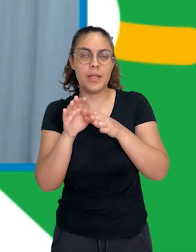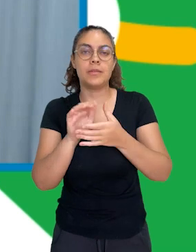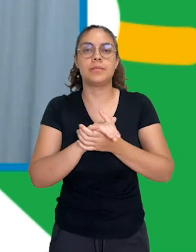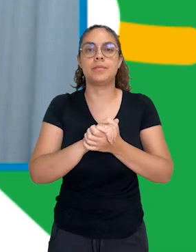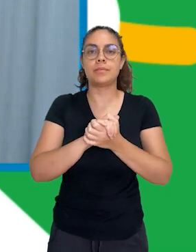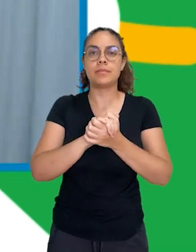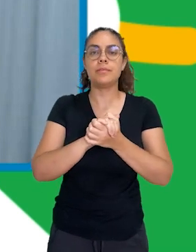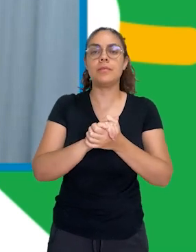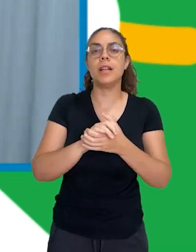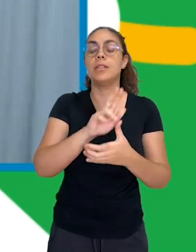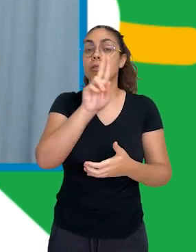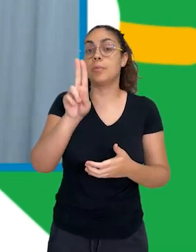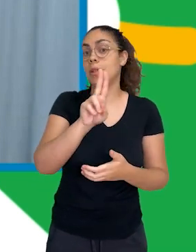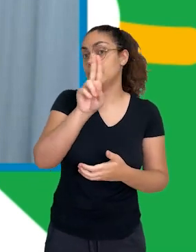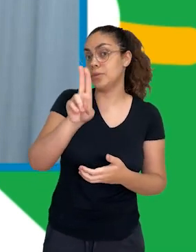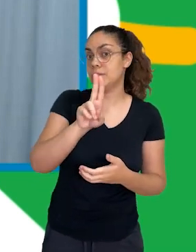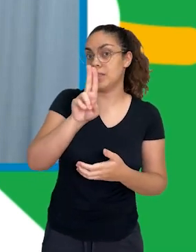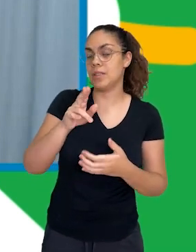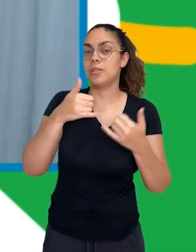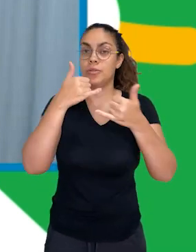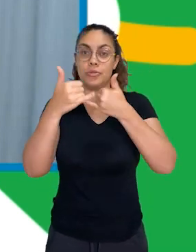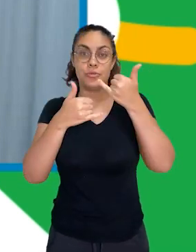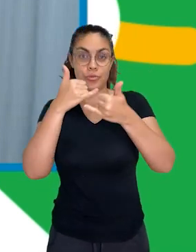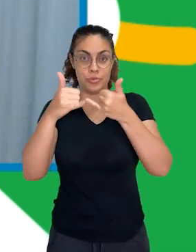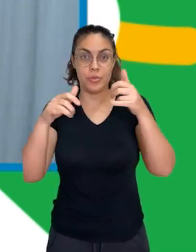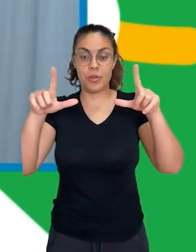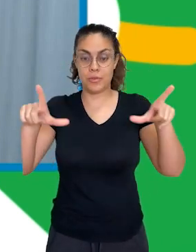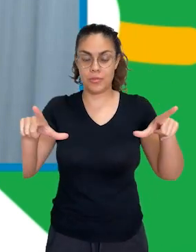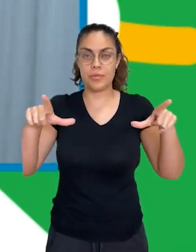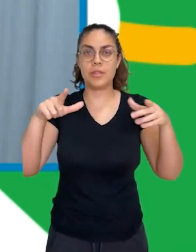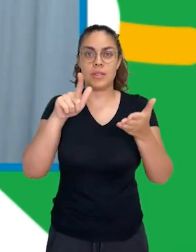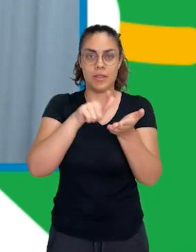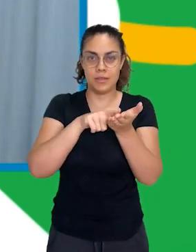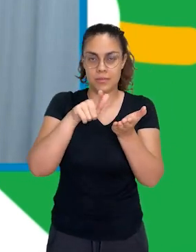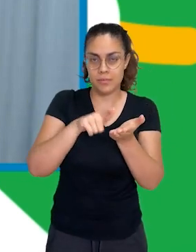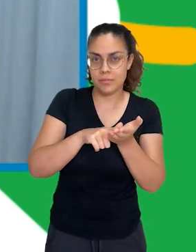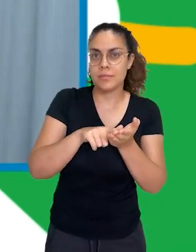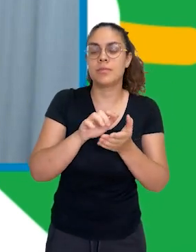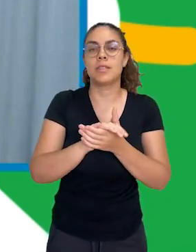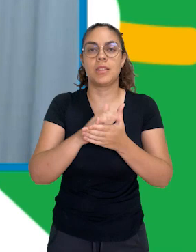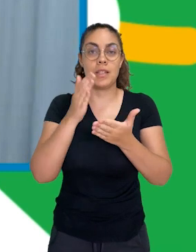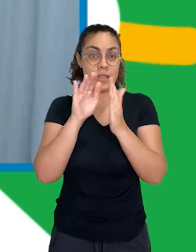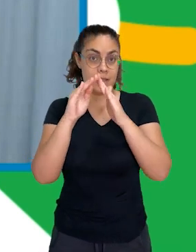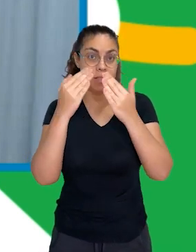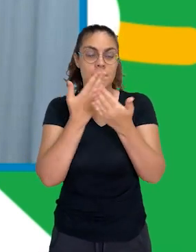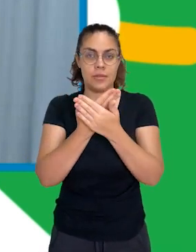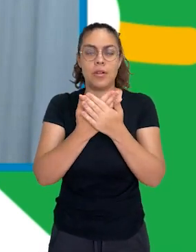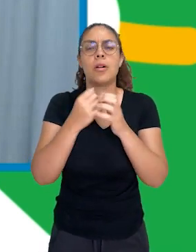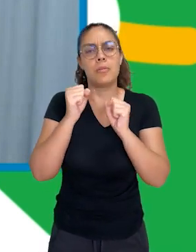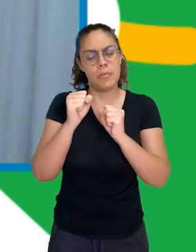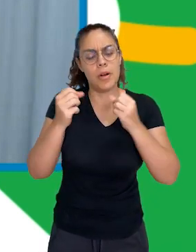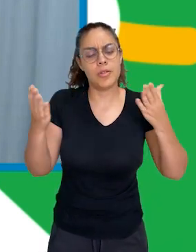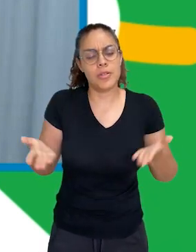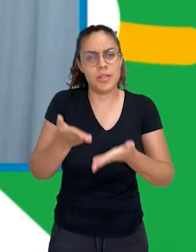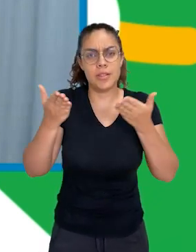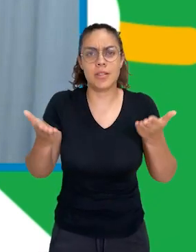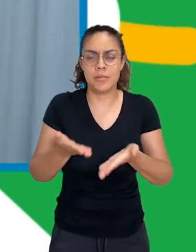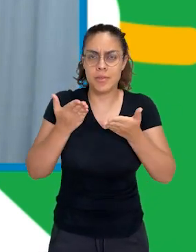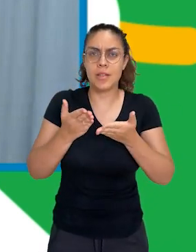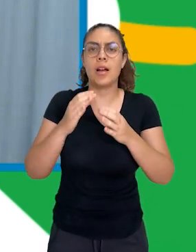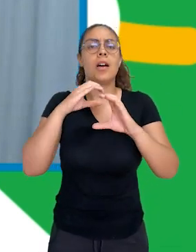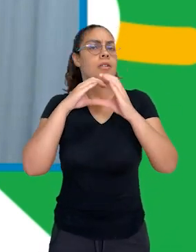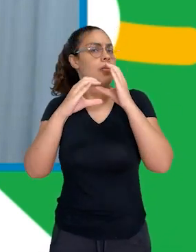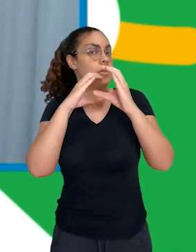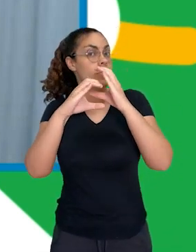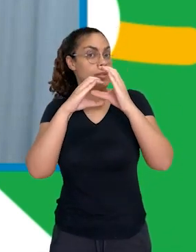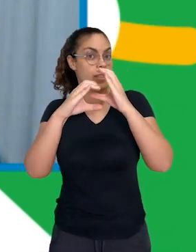cognitivos sobre a utilização de jogos de tabuleiro na escola, ele poderá estimular as habilidades de seus alunos, a